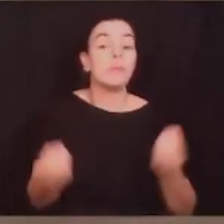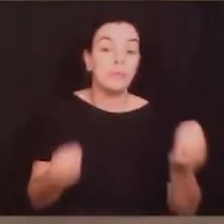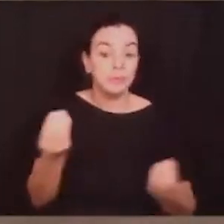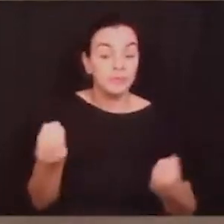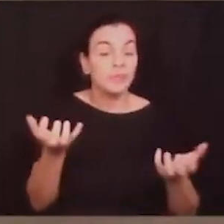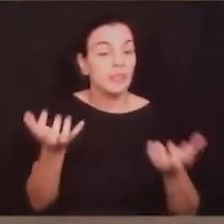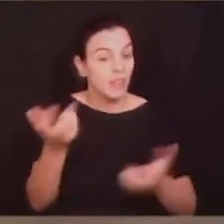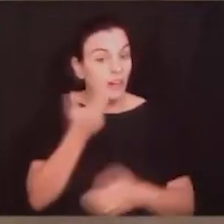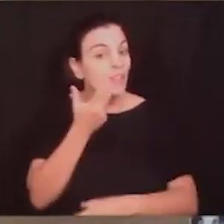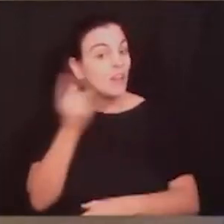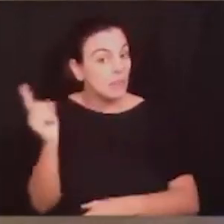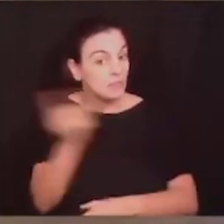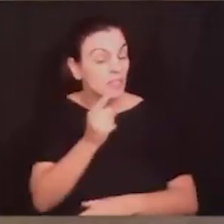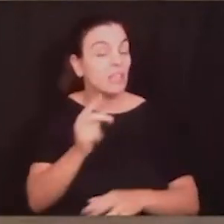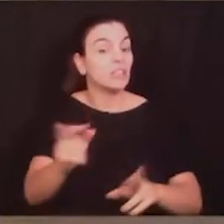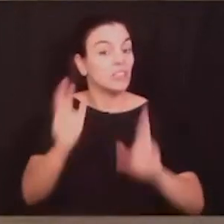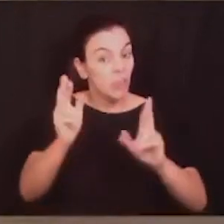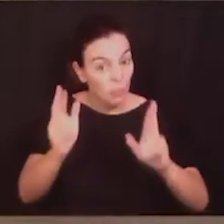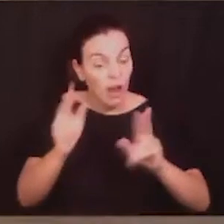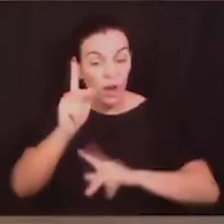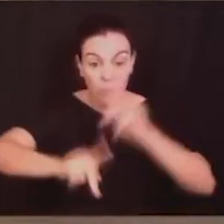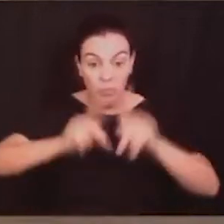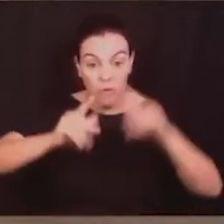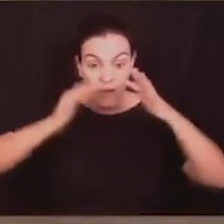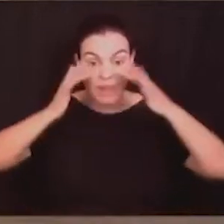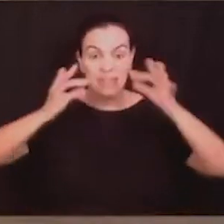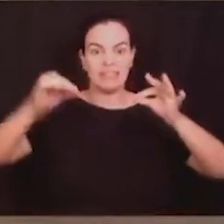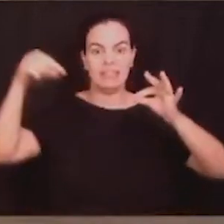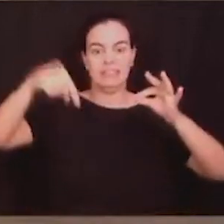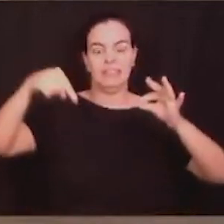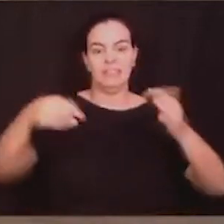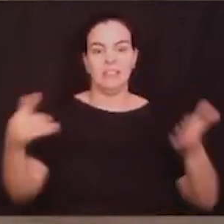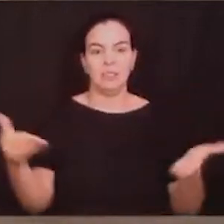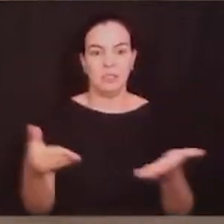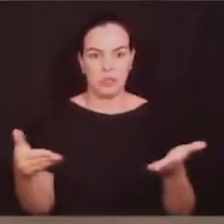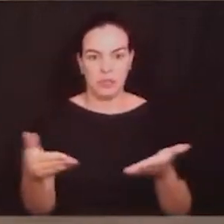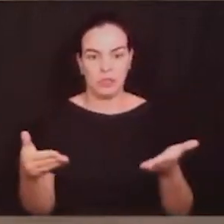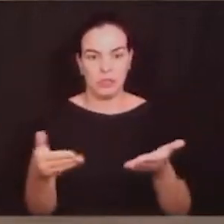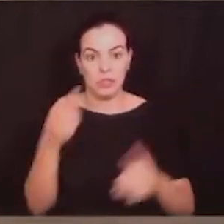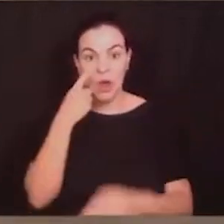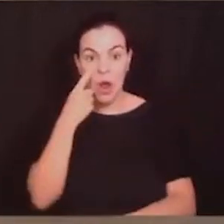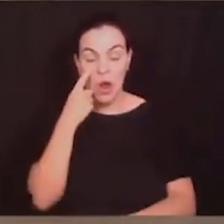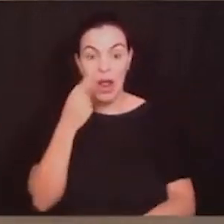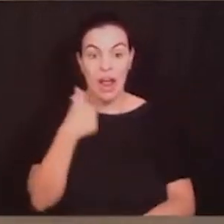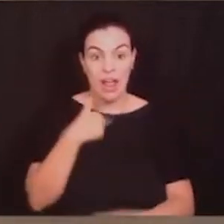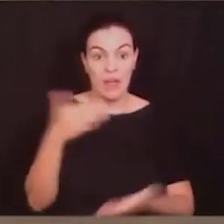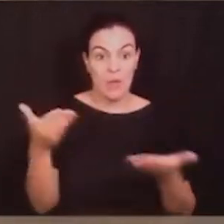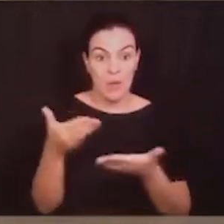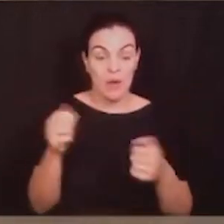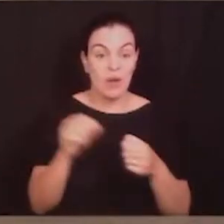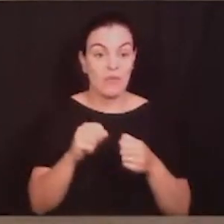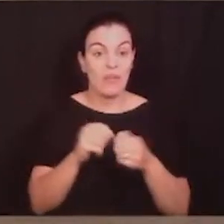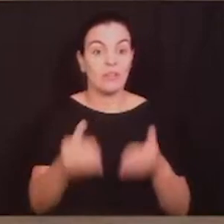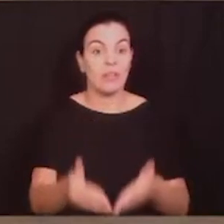a população esteja atenta a esse momento agora, pelas nossas redes sociais, que o requerimento que eu faço é para que a